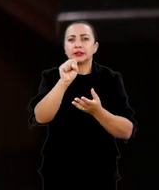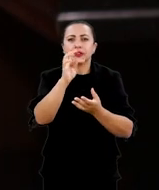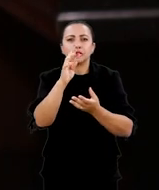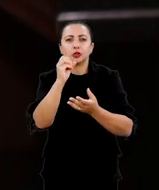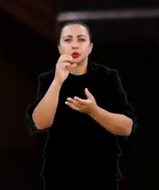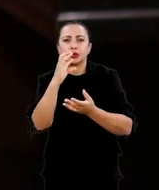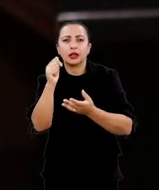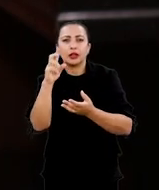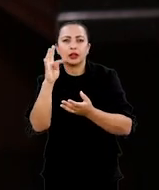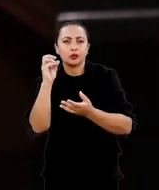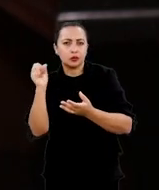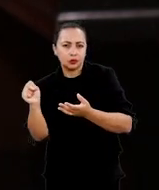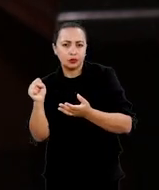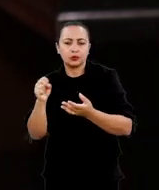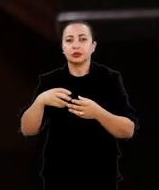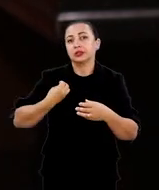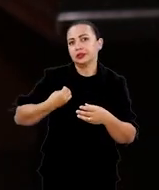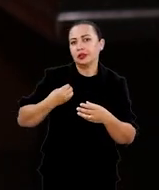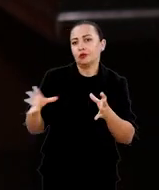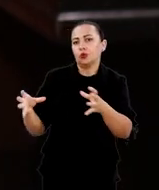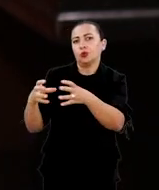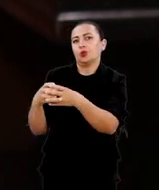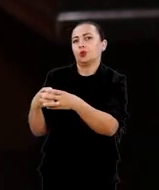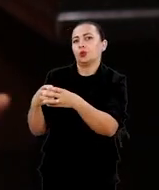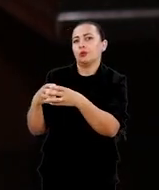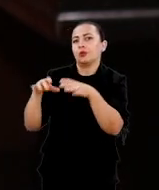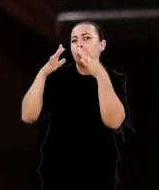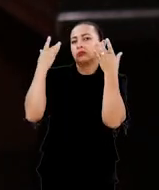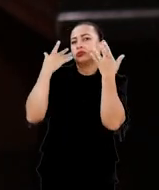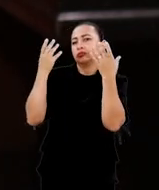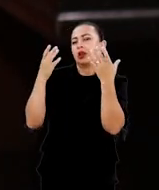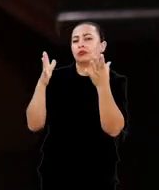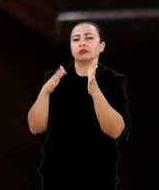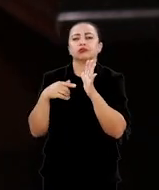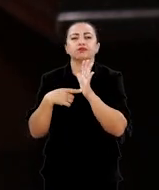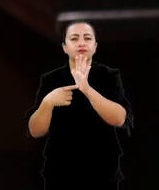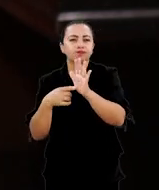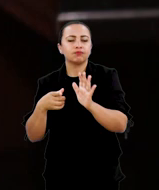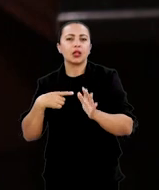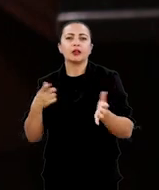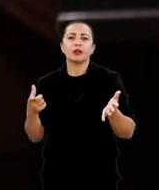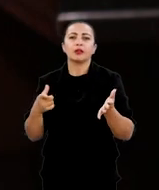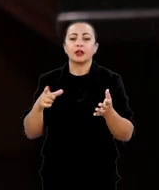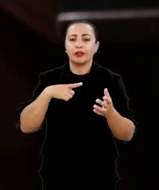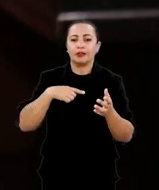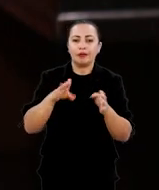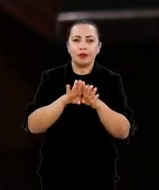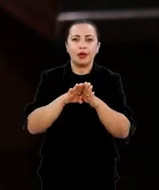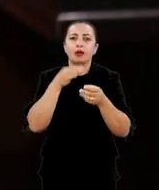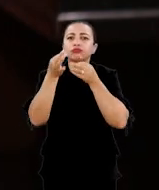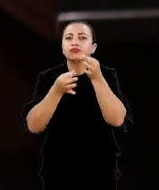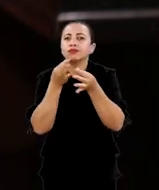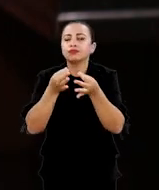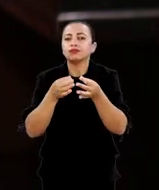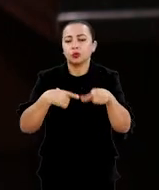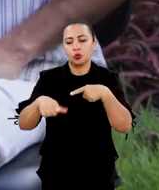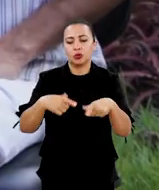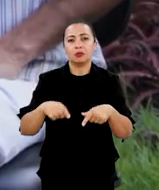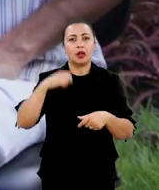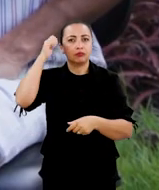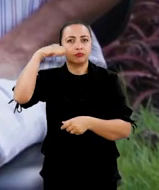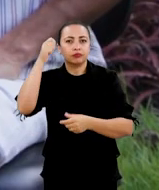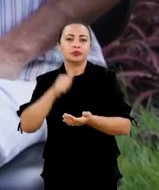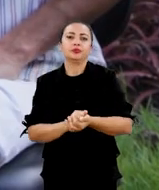espetáculos os quais ele participou e aí junto com esses espetáculos tem as críticas das atuações dele.